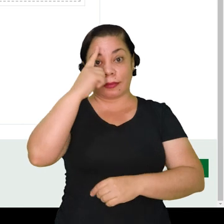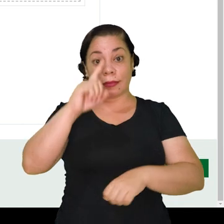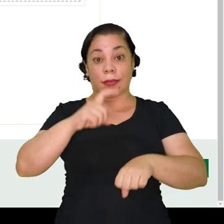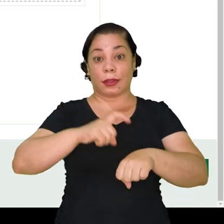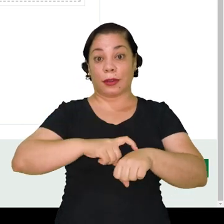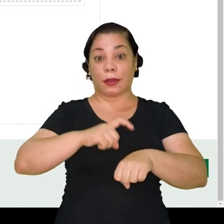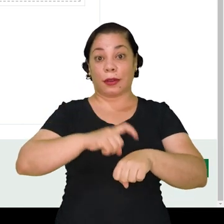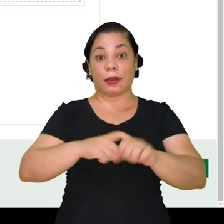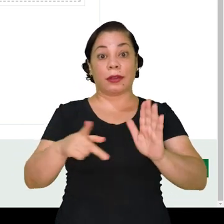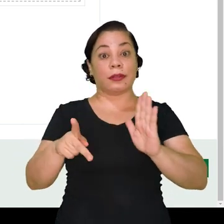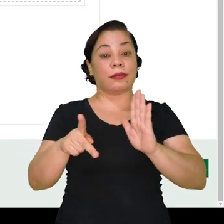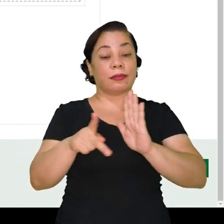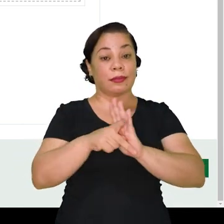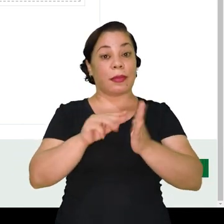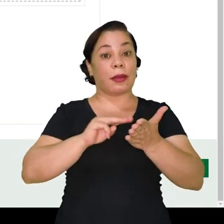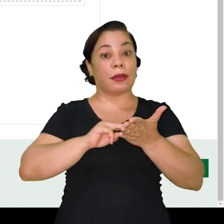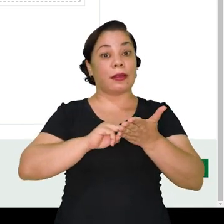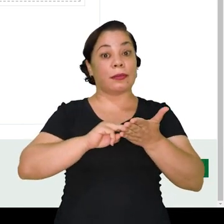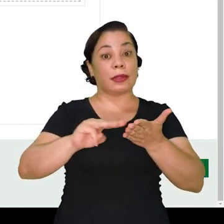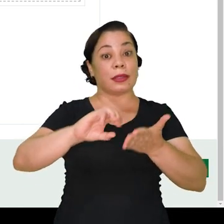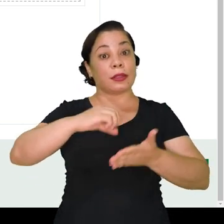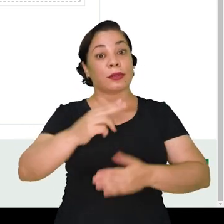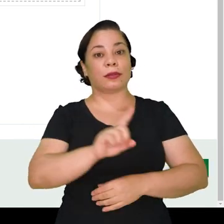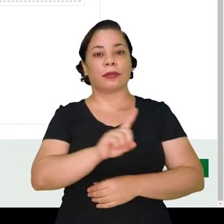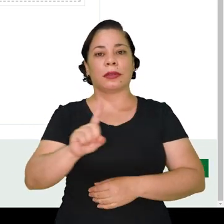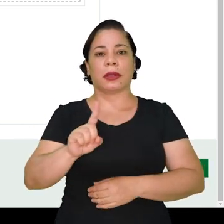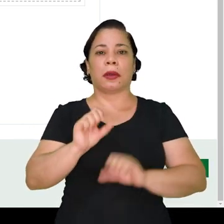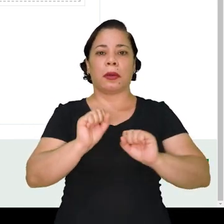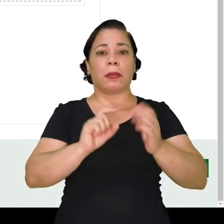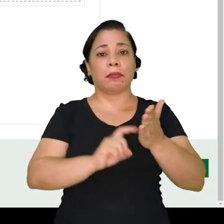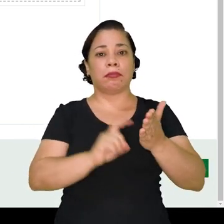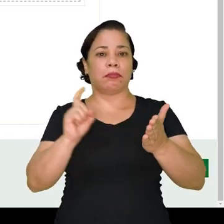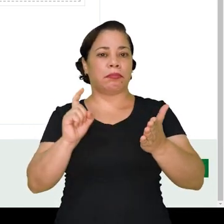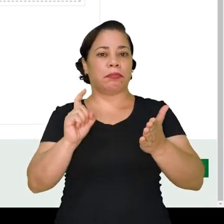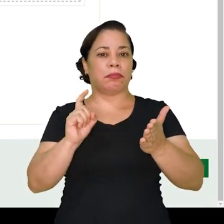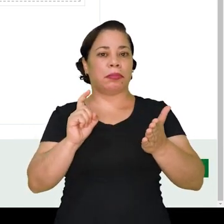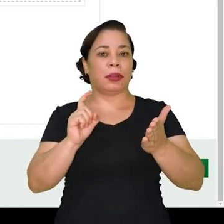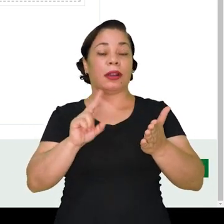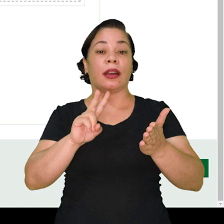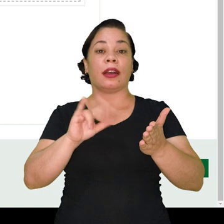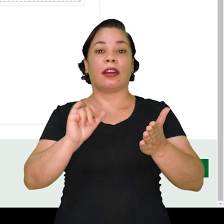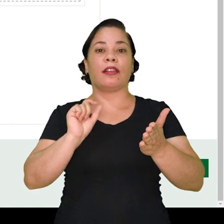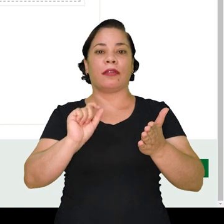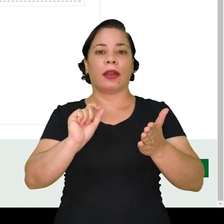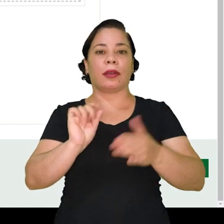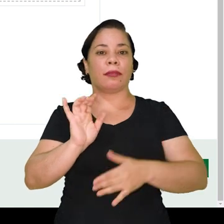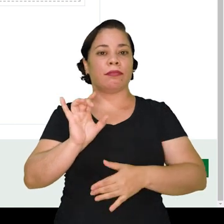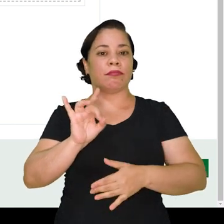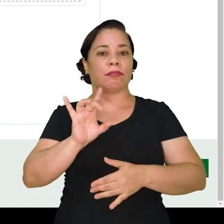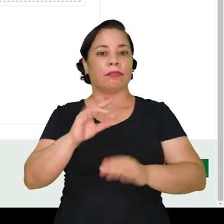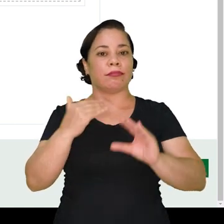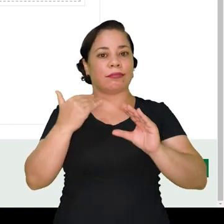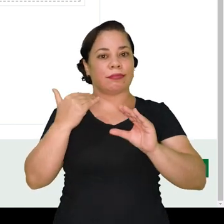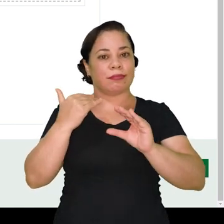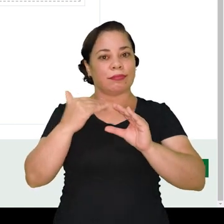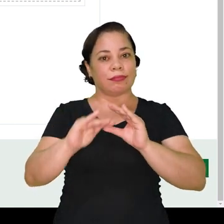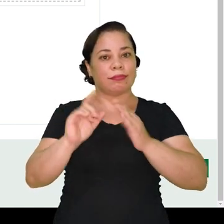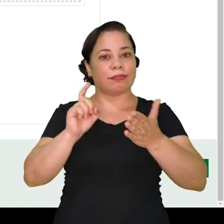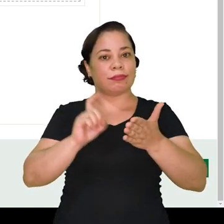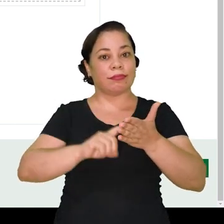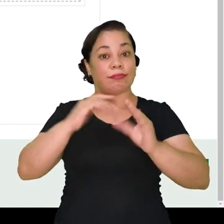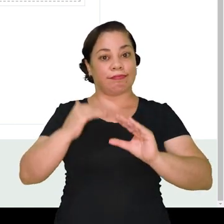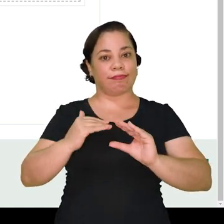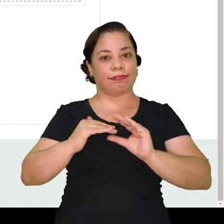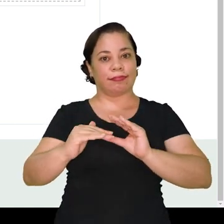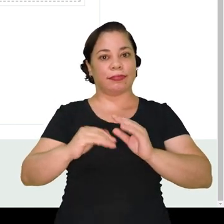data e um horário para o envio dessa mensagem, ou não, deixar desabilitado, e ela vai ser enviada automaticamente ao